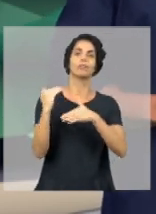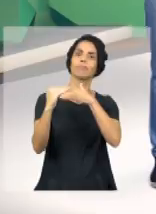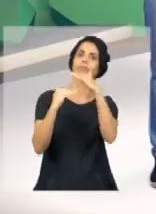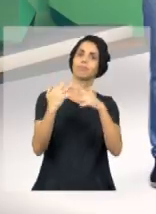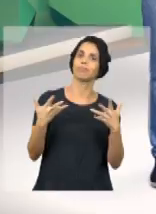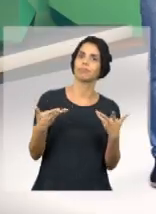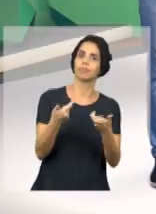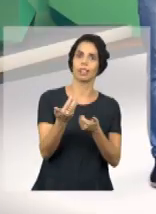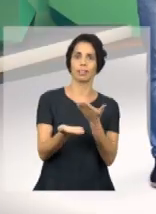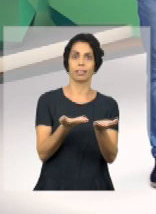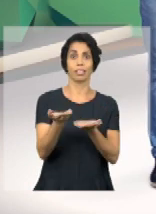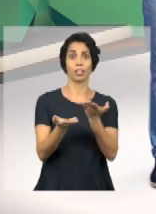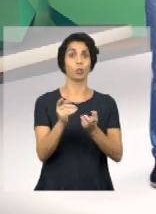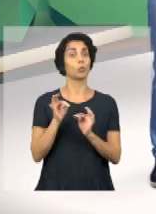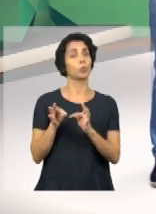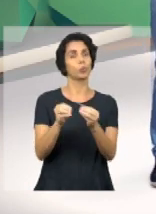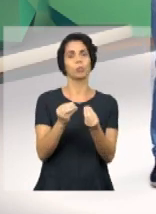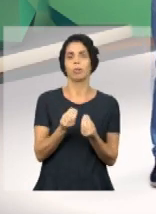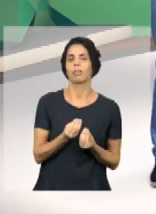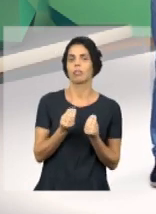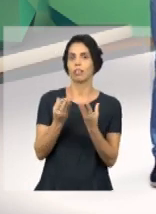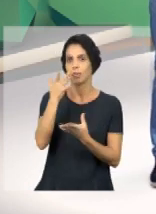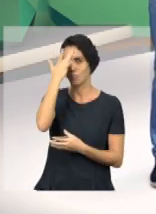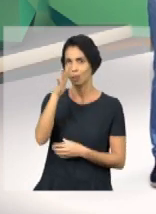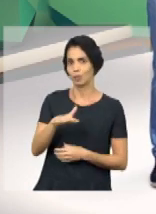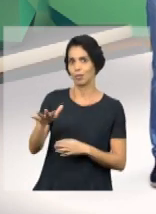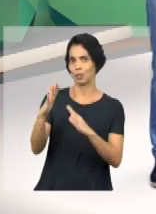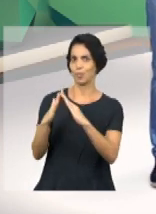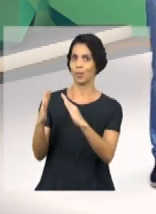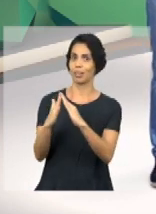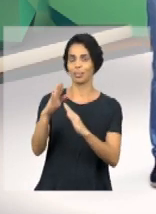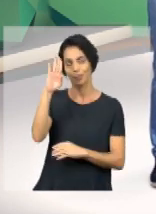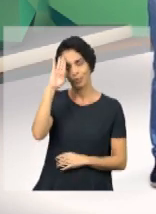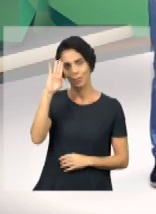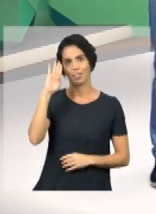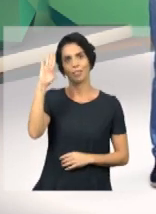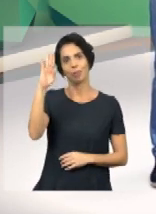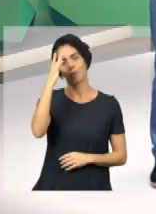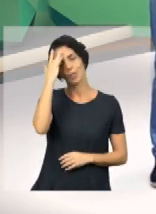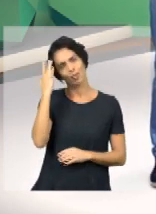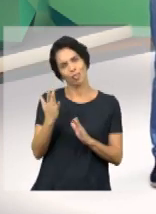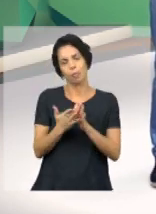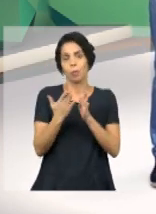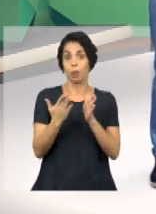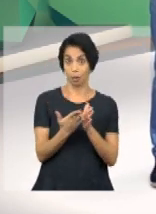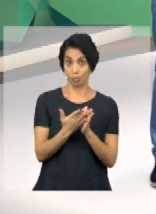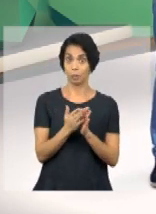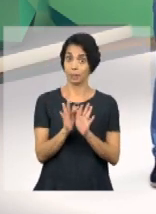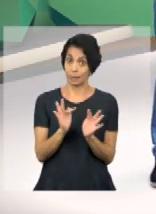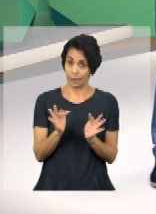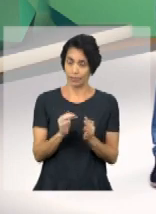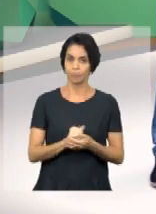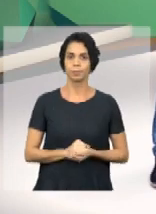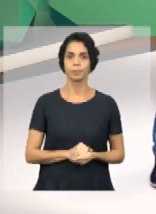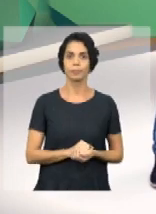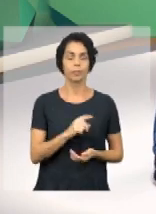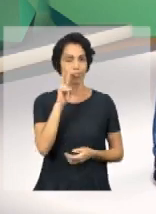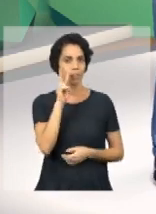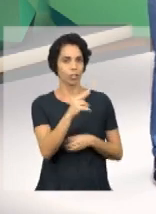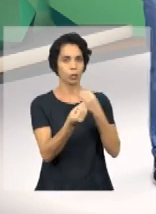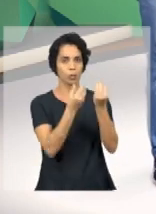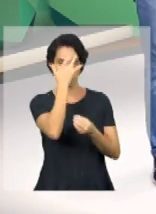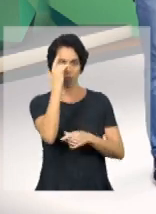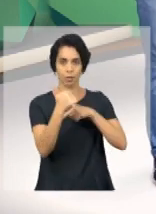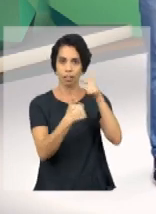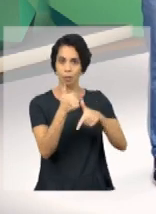atendimento. Tudo para atender as necessidades da população, principalmente dos mais vulneráveis. Veja aí o que o pessoal que